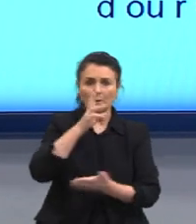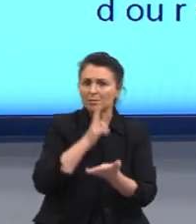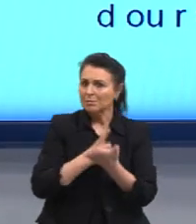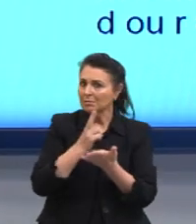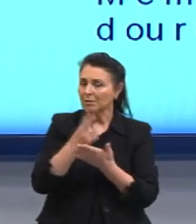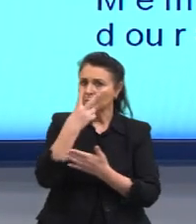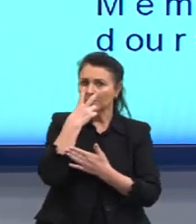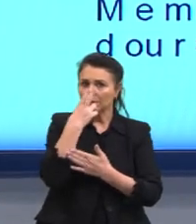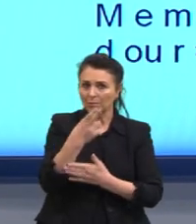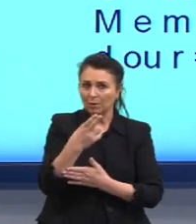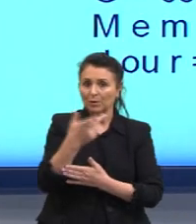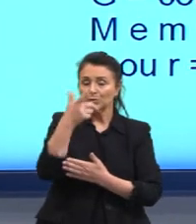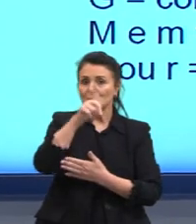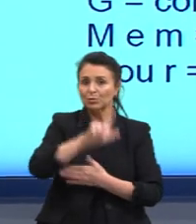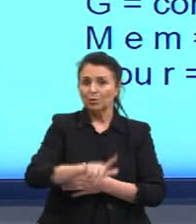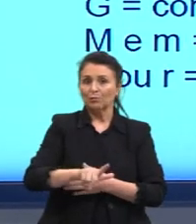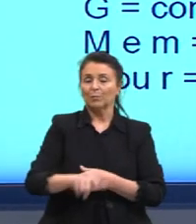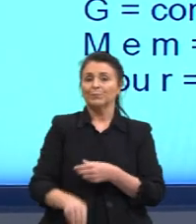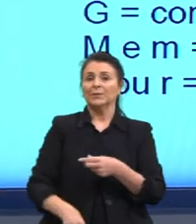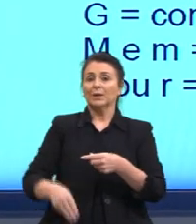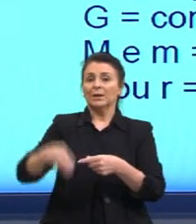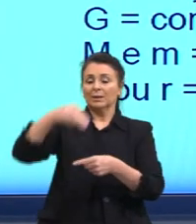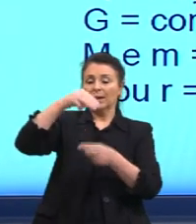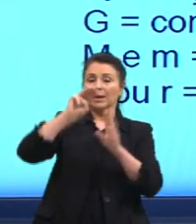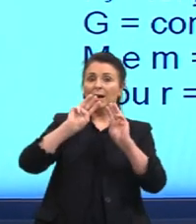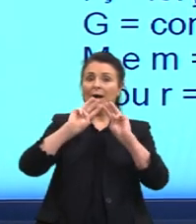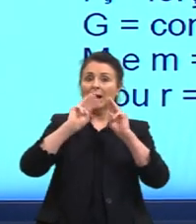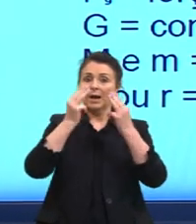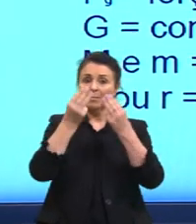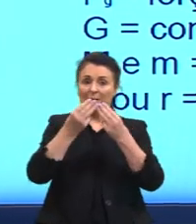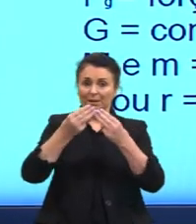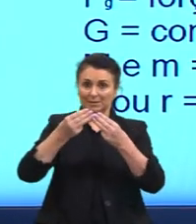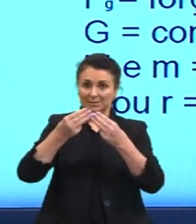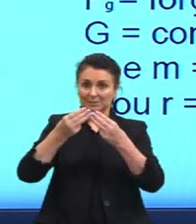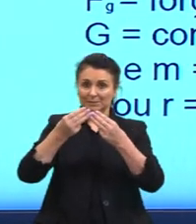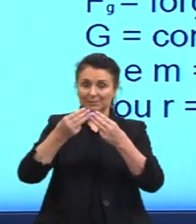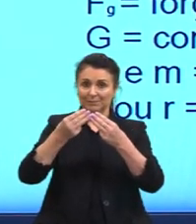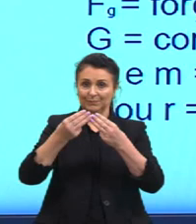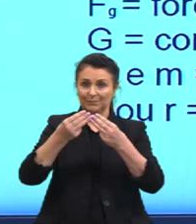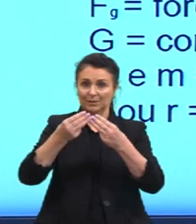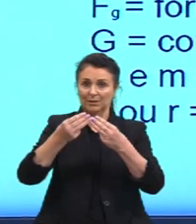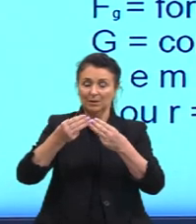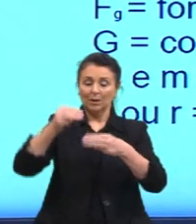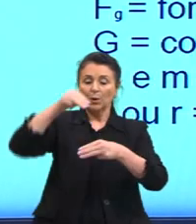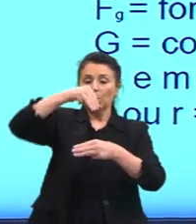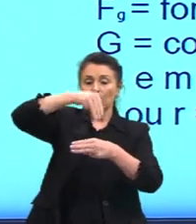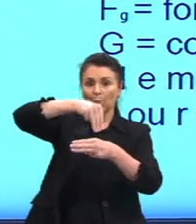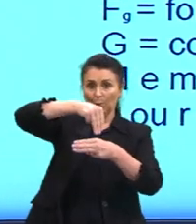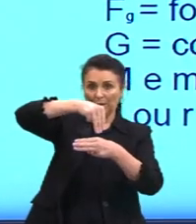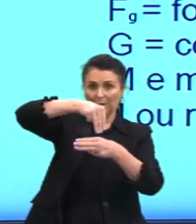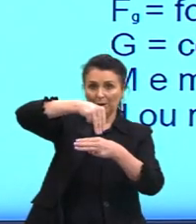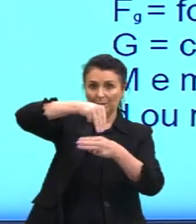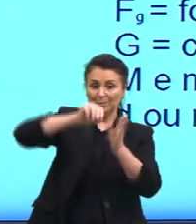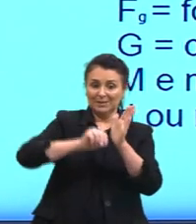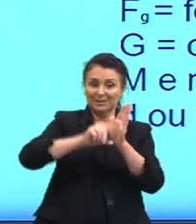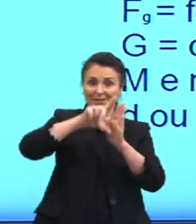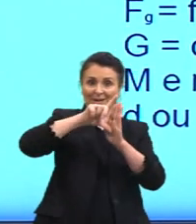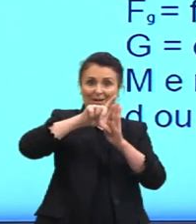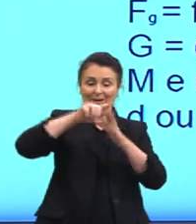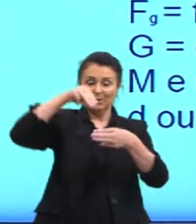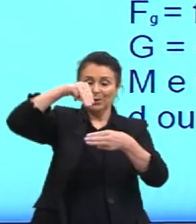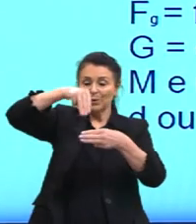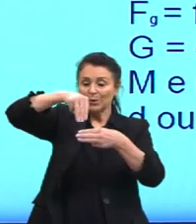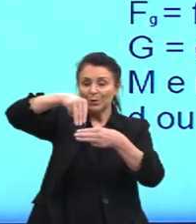E aqui, de novo, né? A gente tem a massa. Geralmente a gente chama de Mzão e Mzinho para associar que o